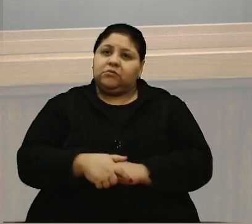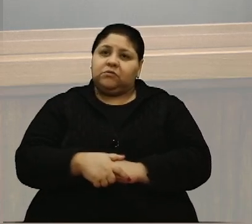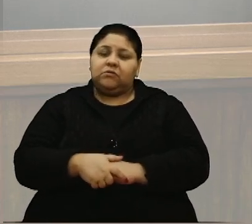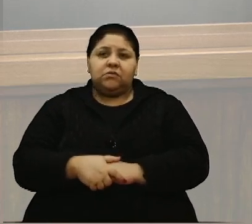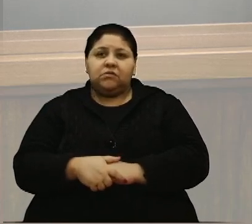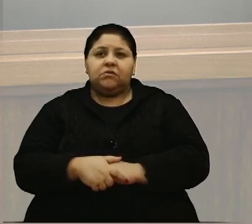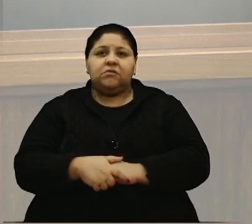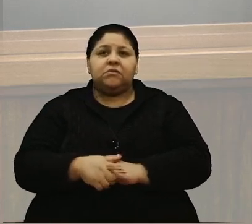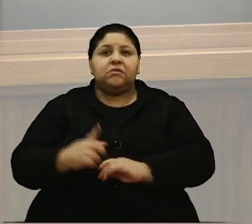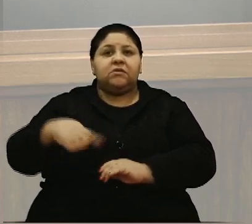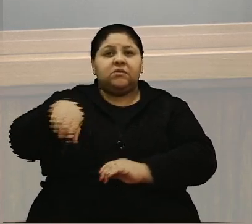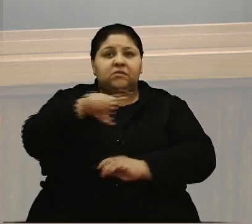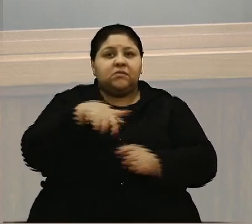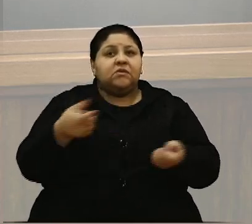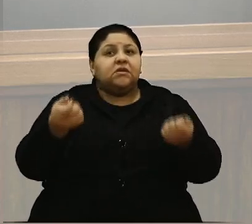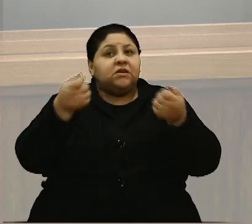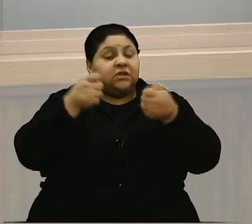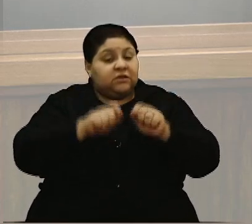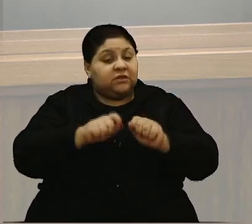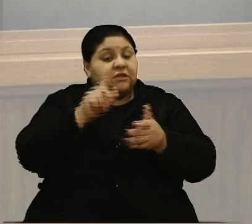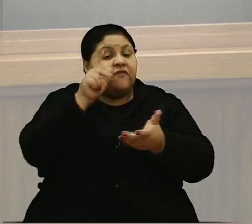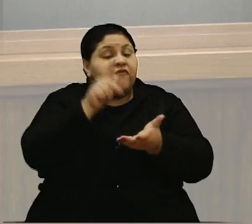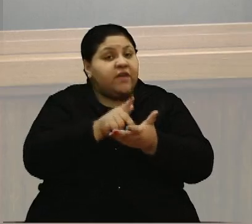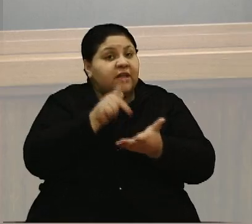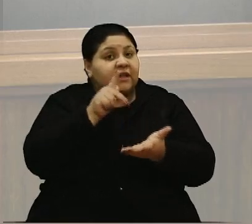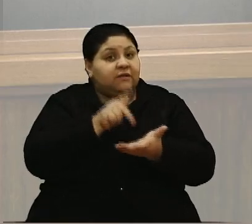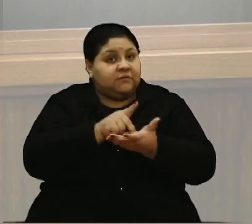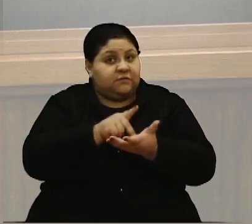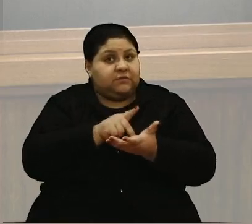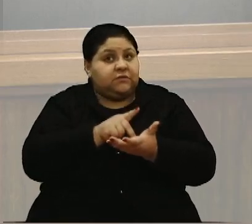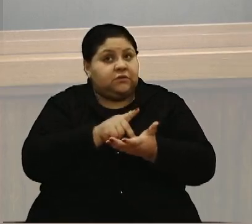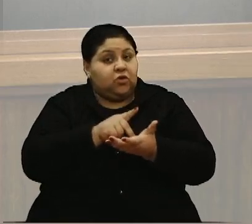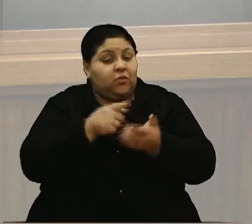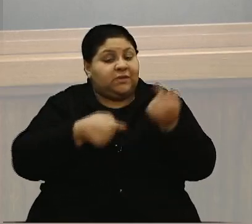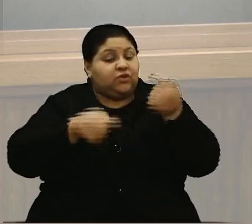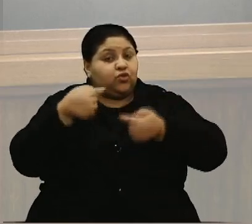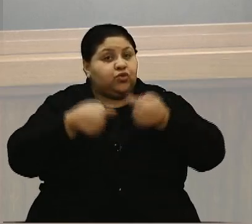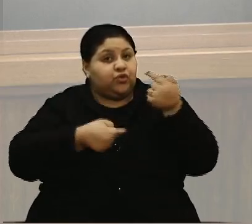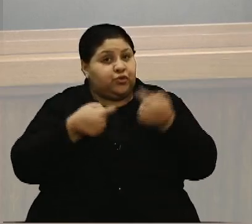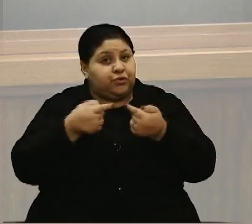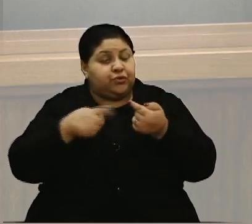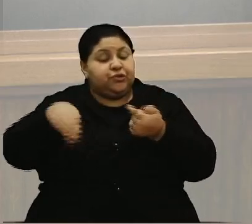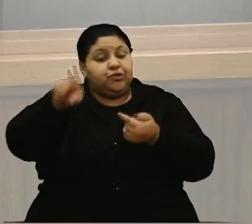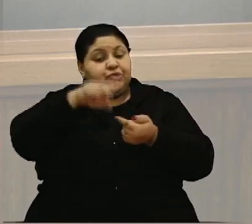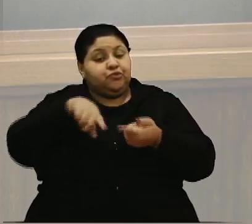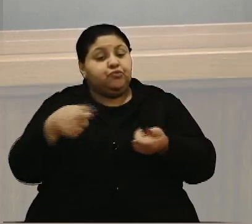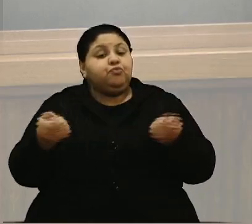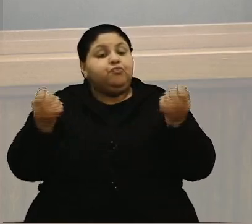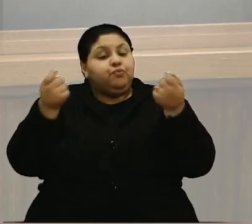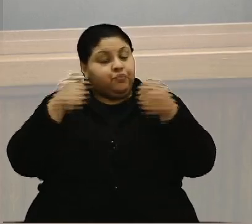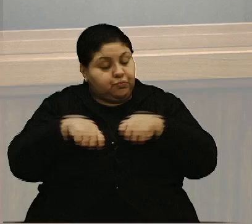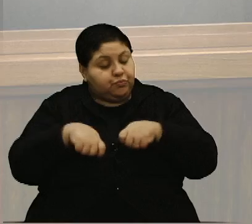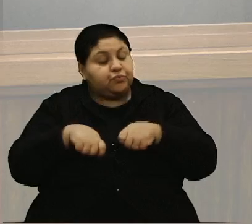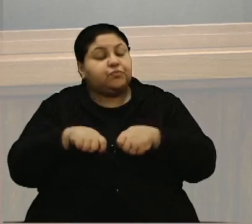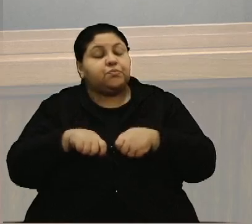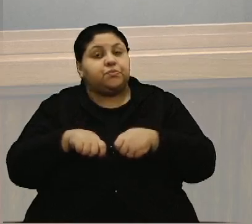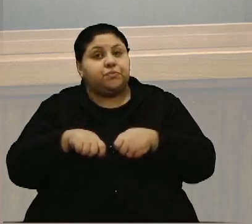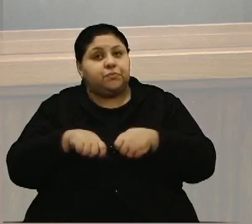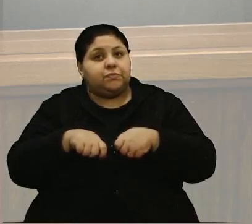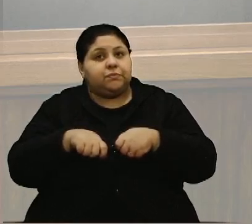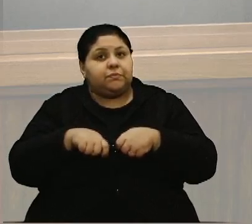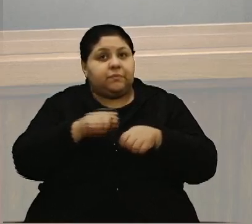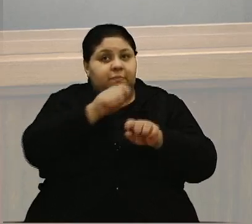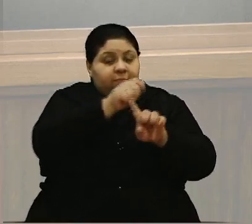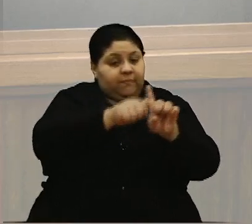A gente precisa ser honesto com esse debate. A gente precisa ser honesto com a